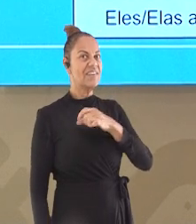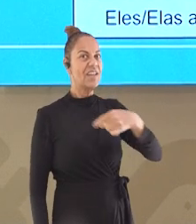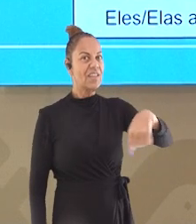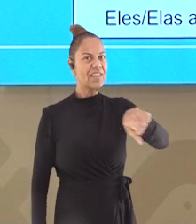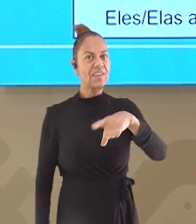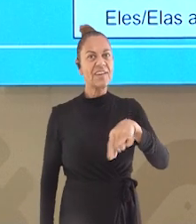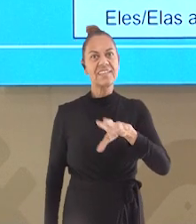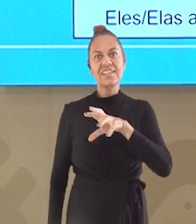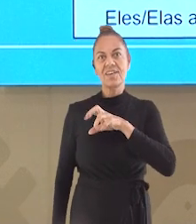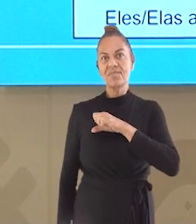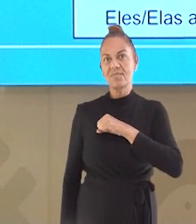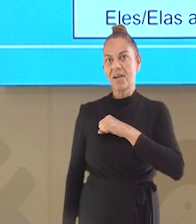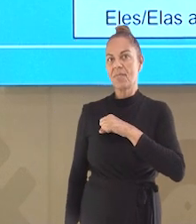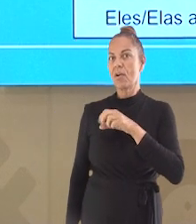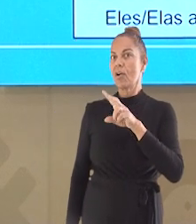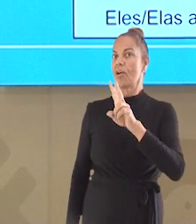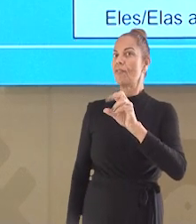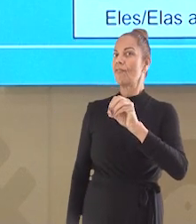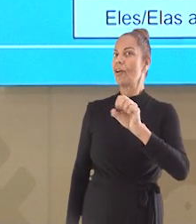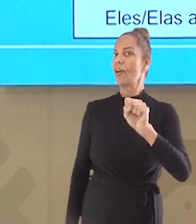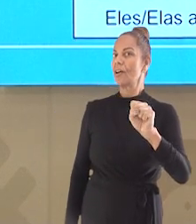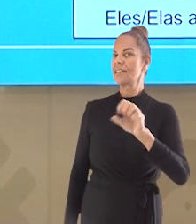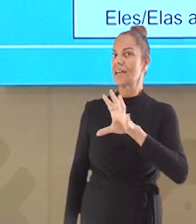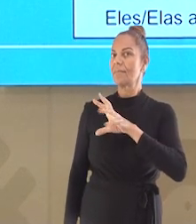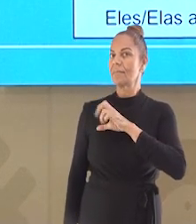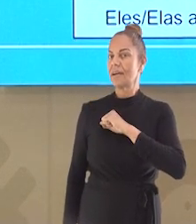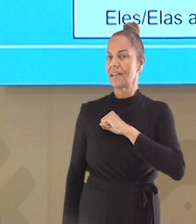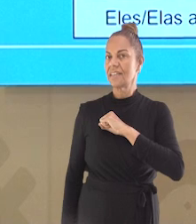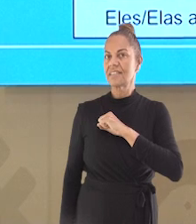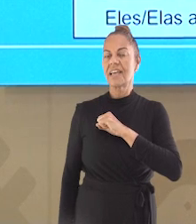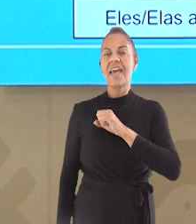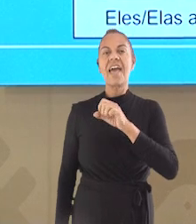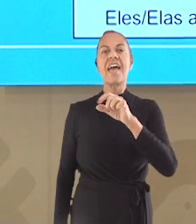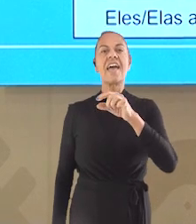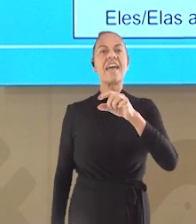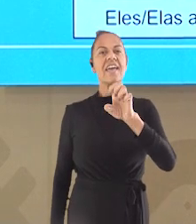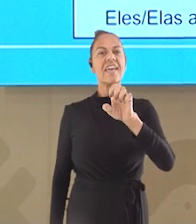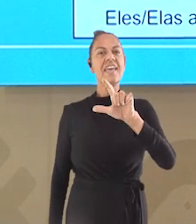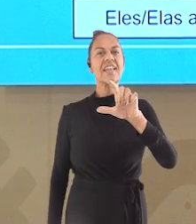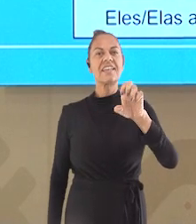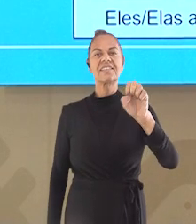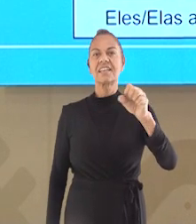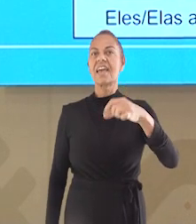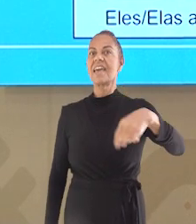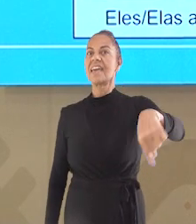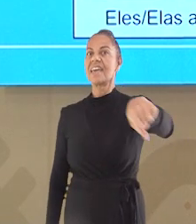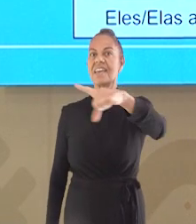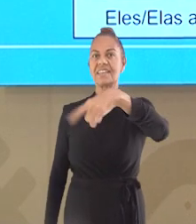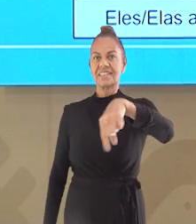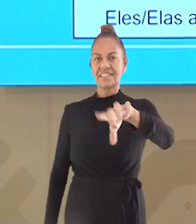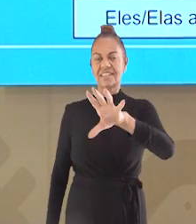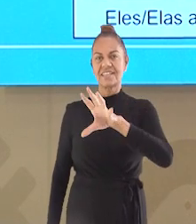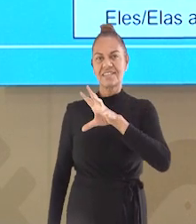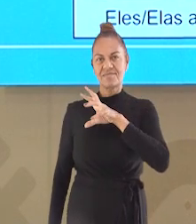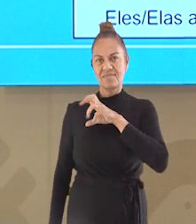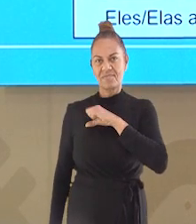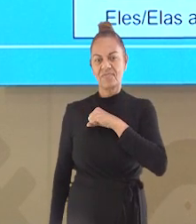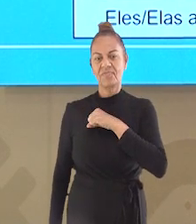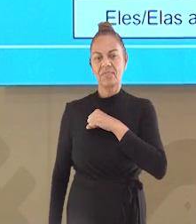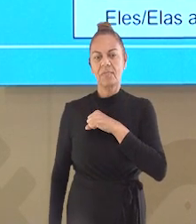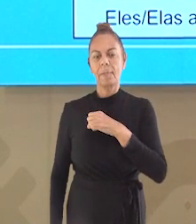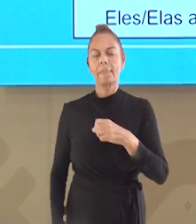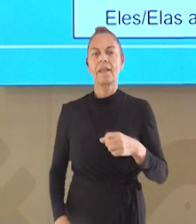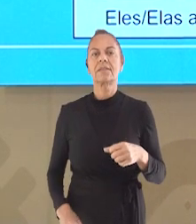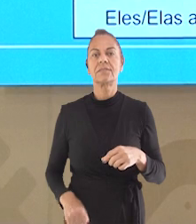amas, ele e ela ama, nós amamos, vós amais, eles e elas amam. Terceira